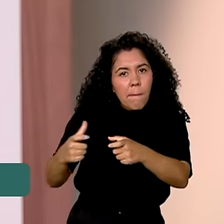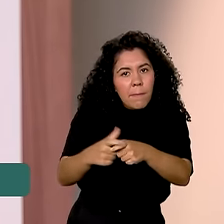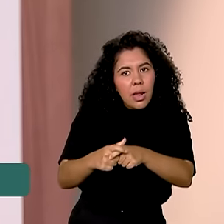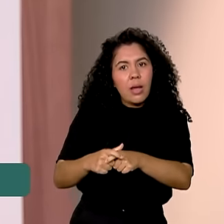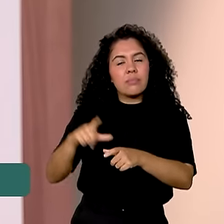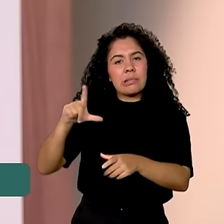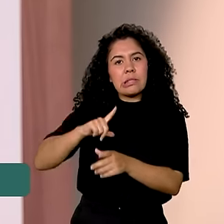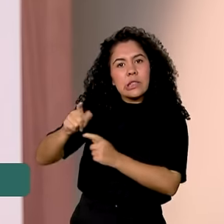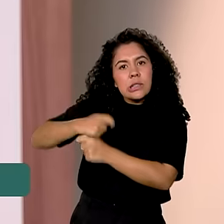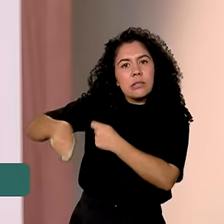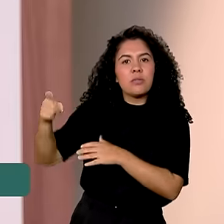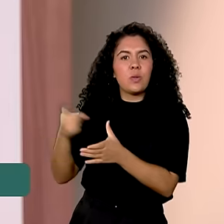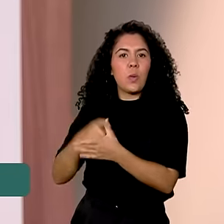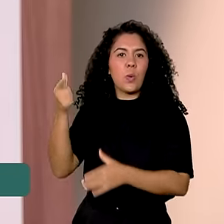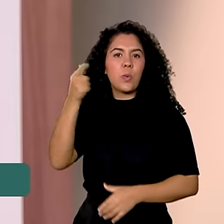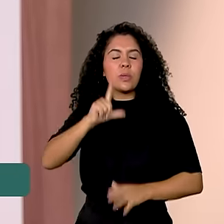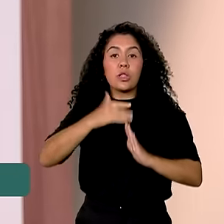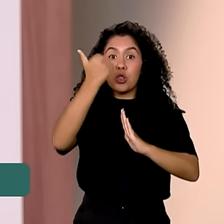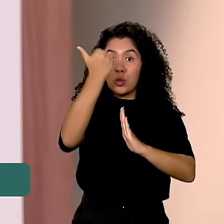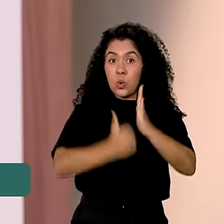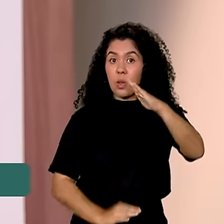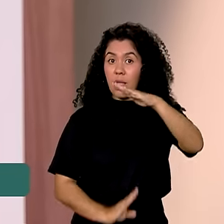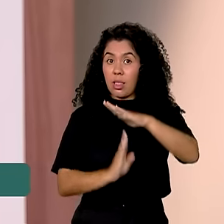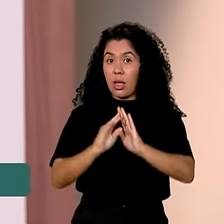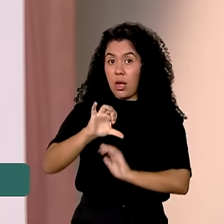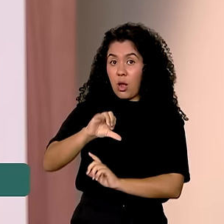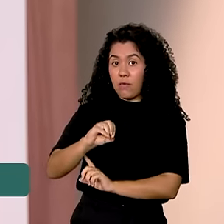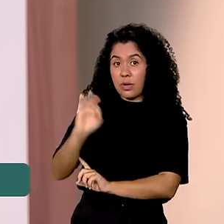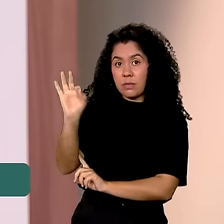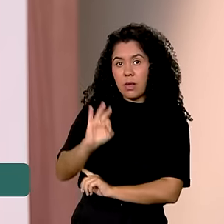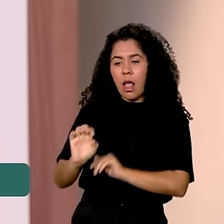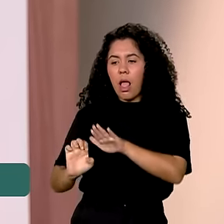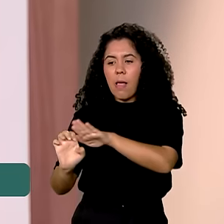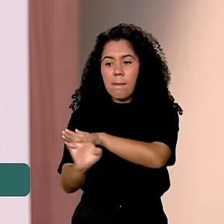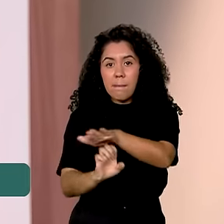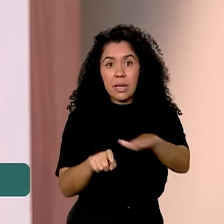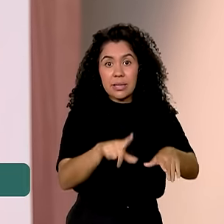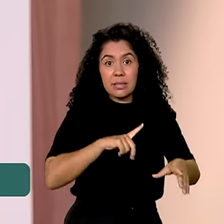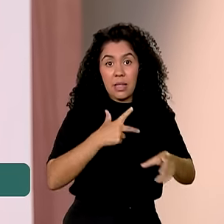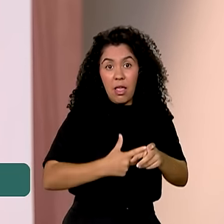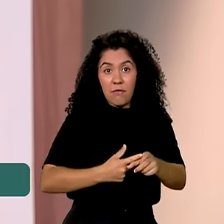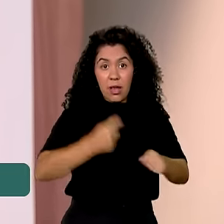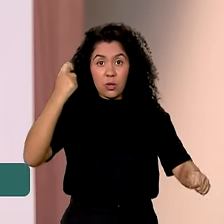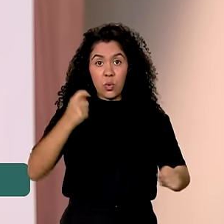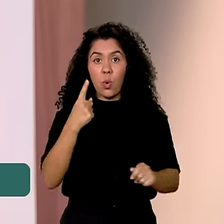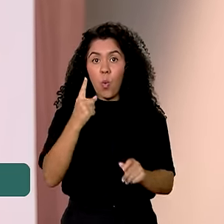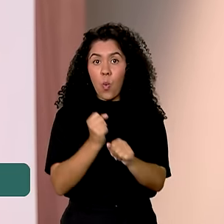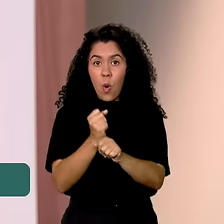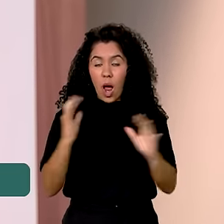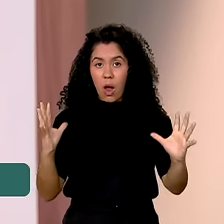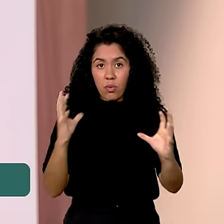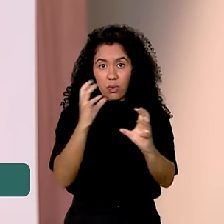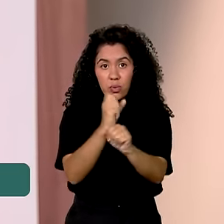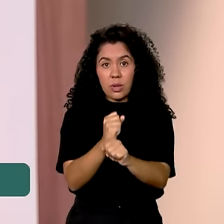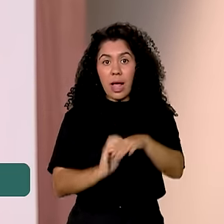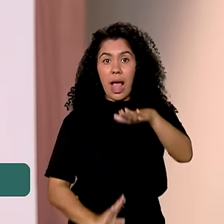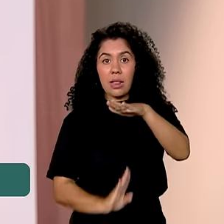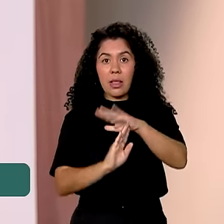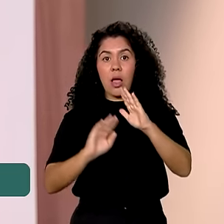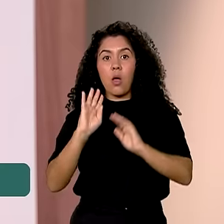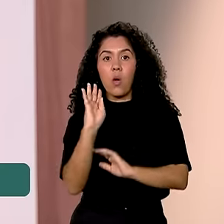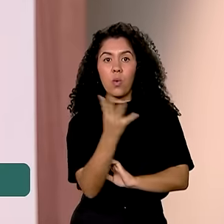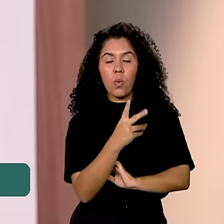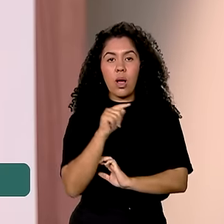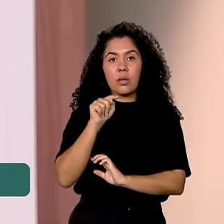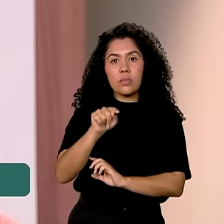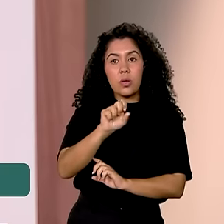Os descontos podem chegar a 90%. Empresas com faturamento anual de até 4 milhões e 800 mil